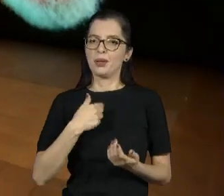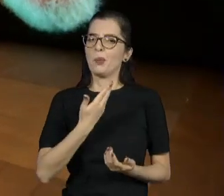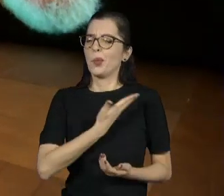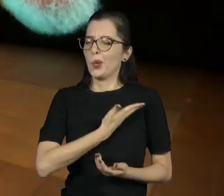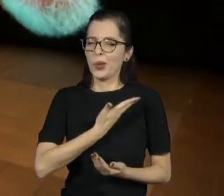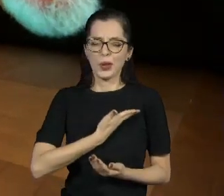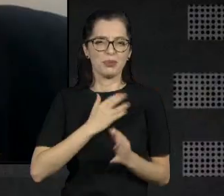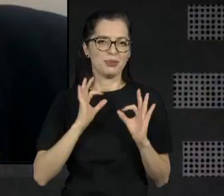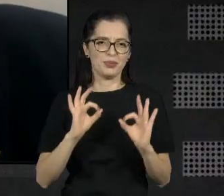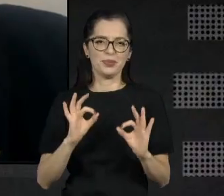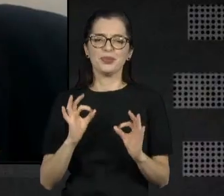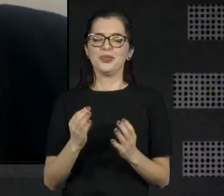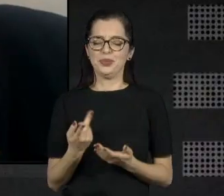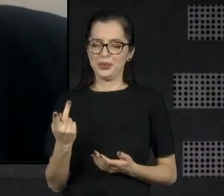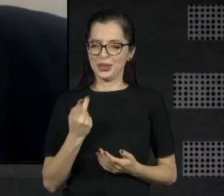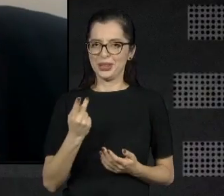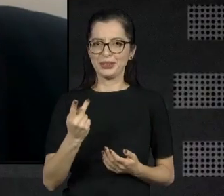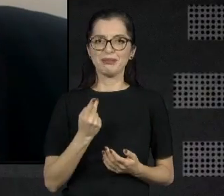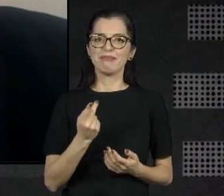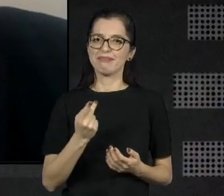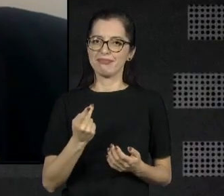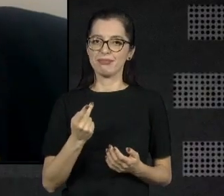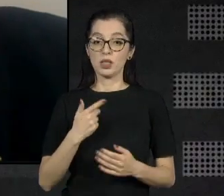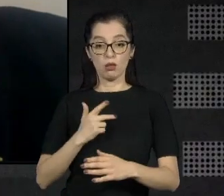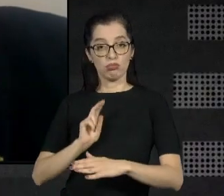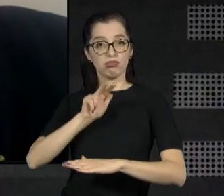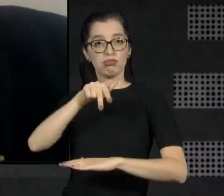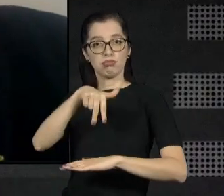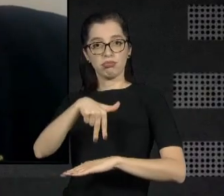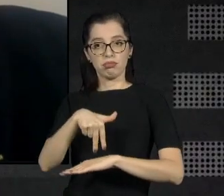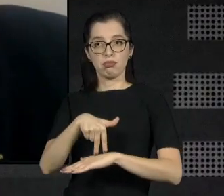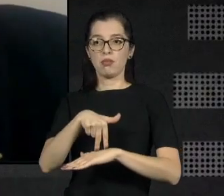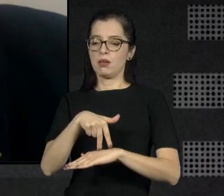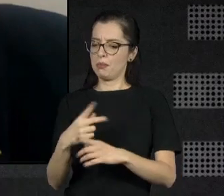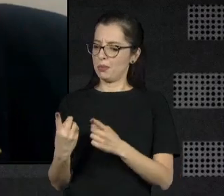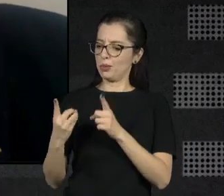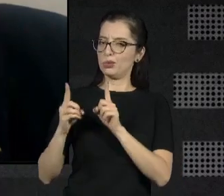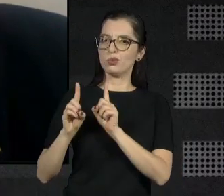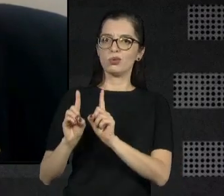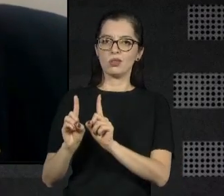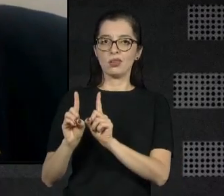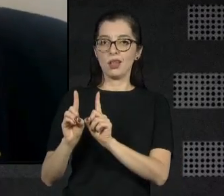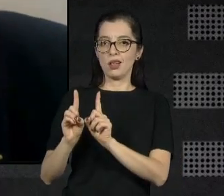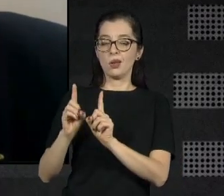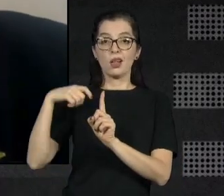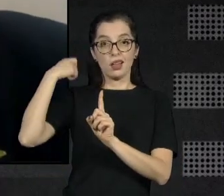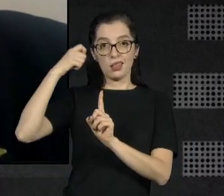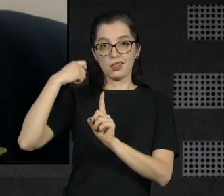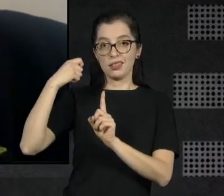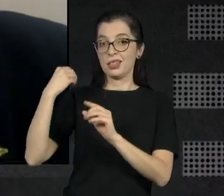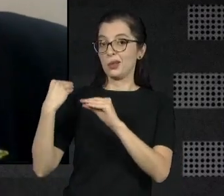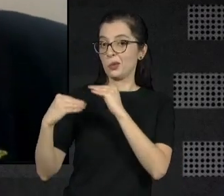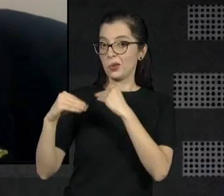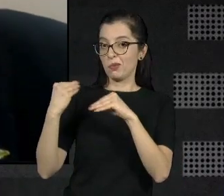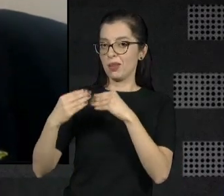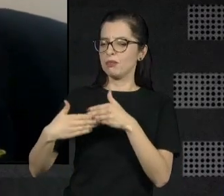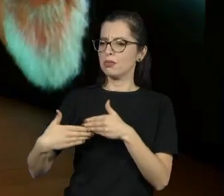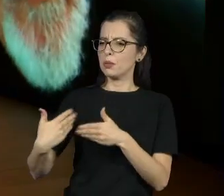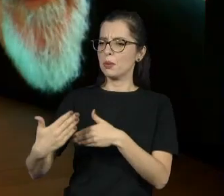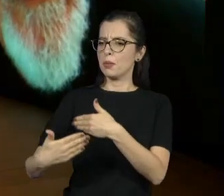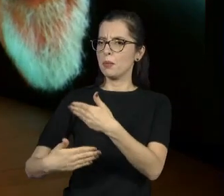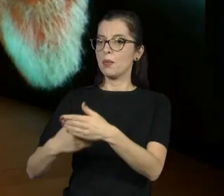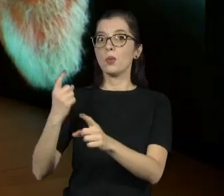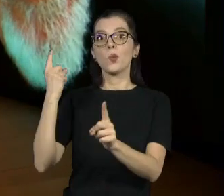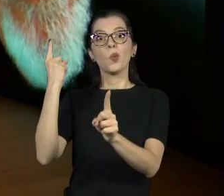pé quente para mim. Eu encontrei com ele depois de uma festa e falei, você vai fazer minha novela? Eu não estava